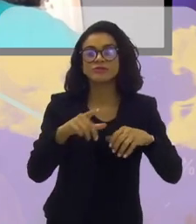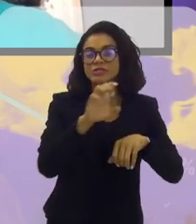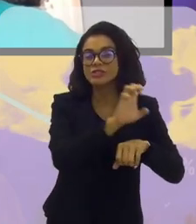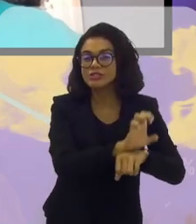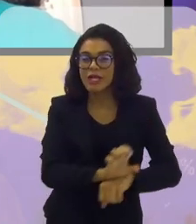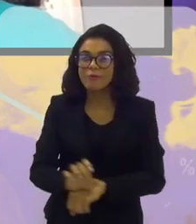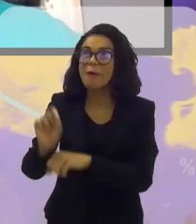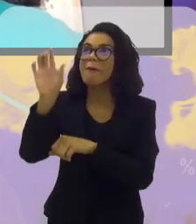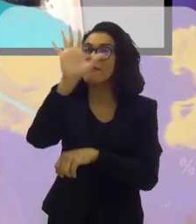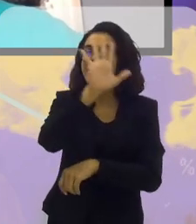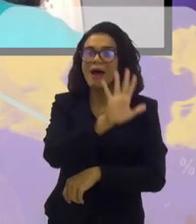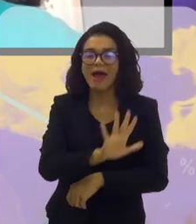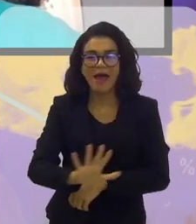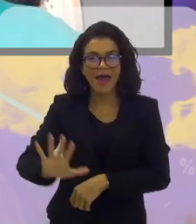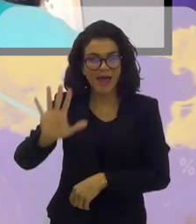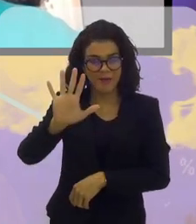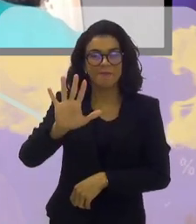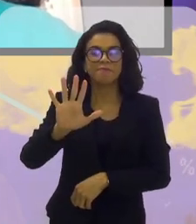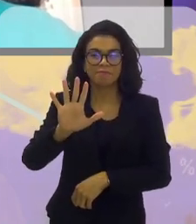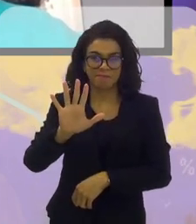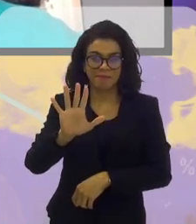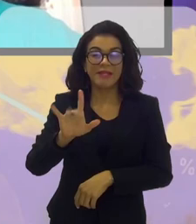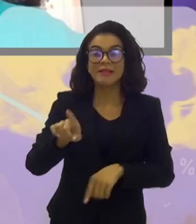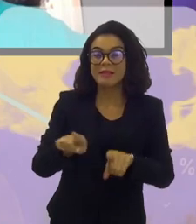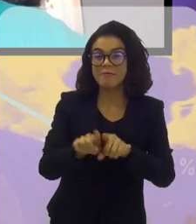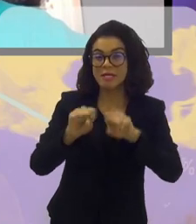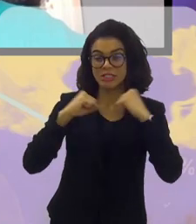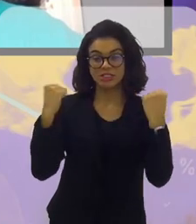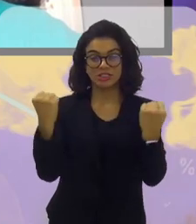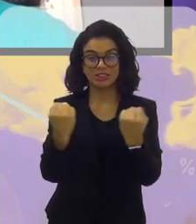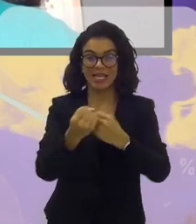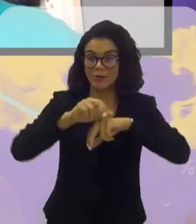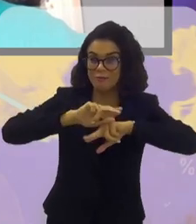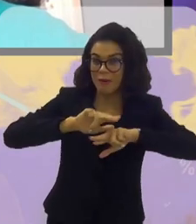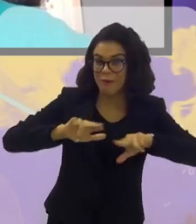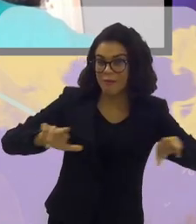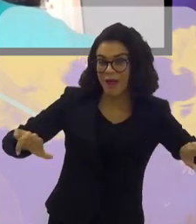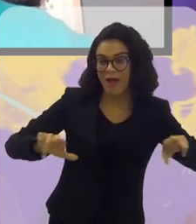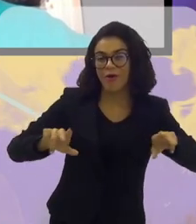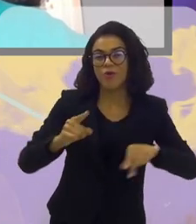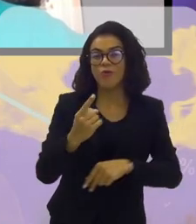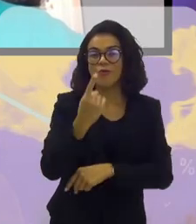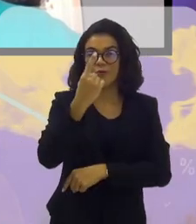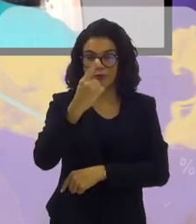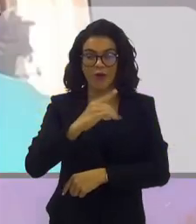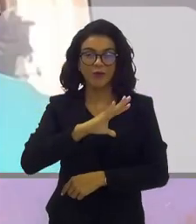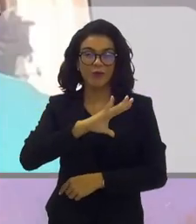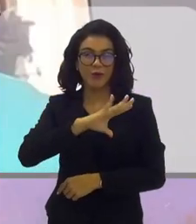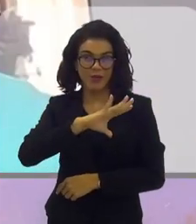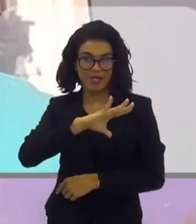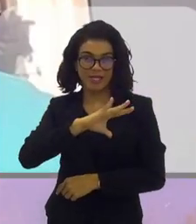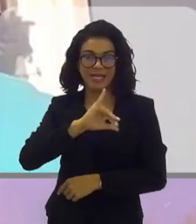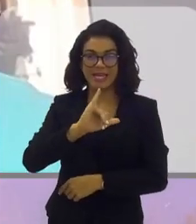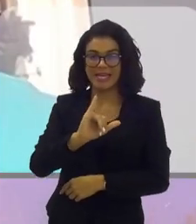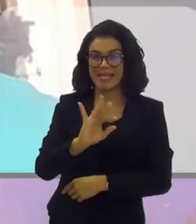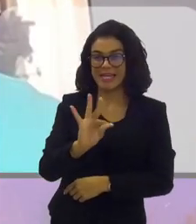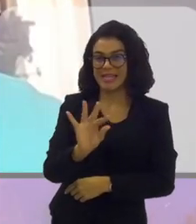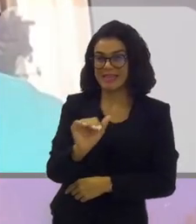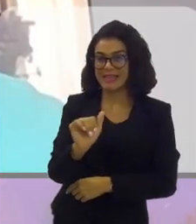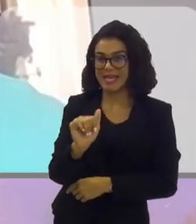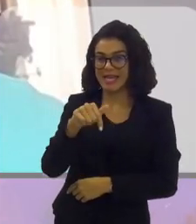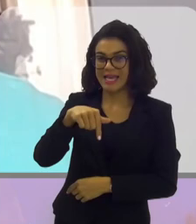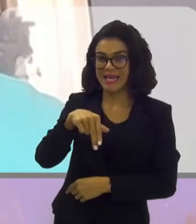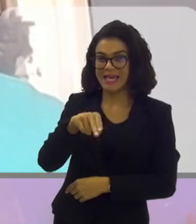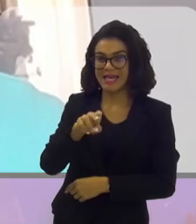país, diversos estados e estádios do país. Um deles, o do Corinthians, o Itaquera, lá, da